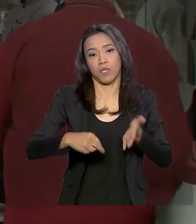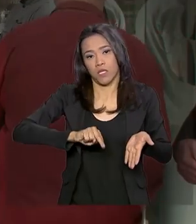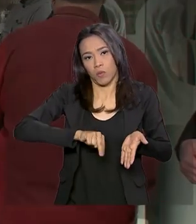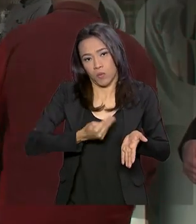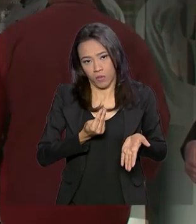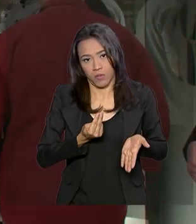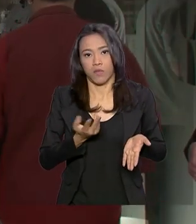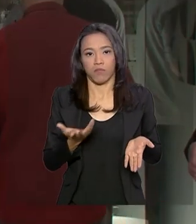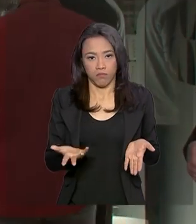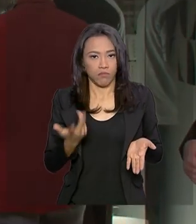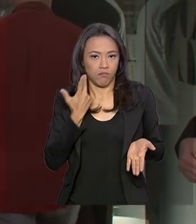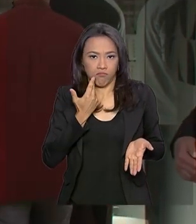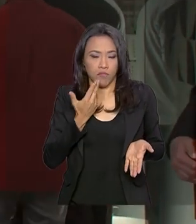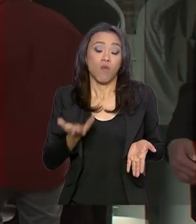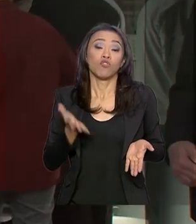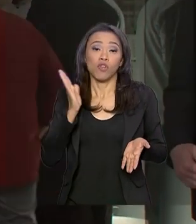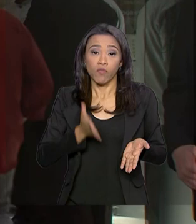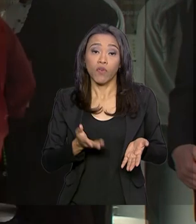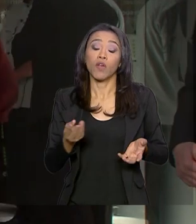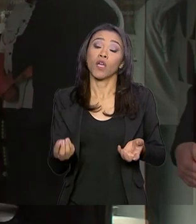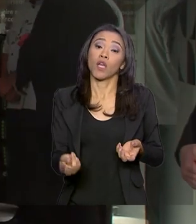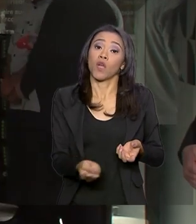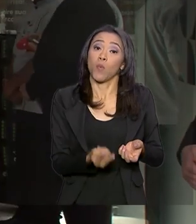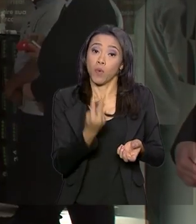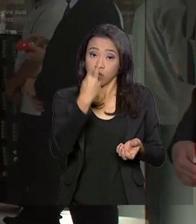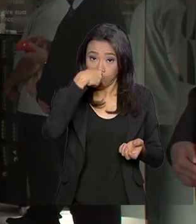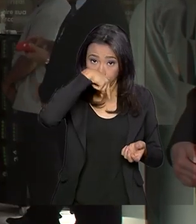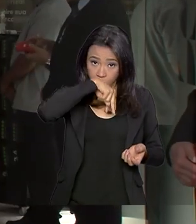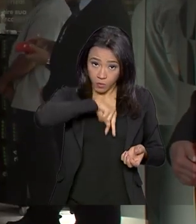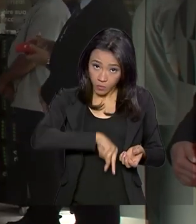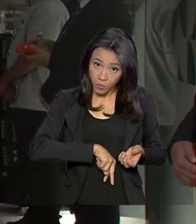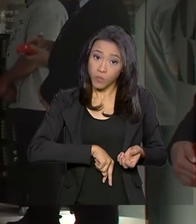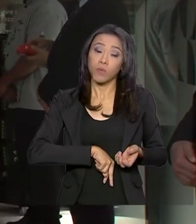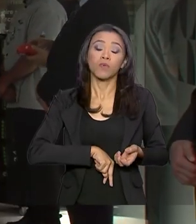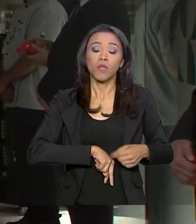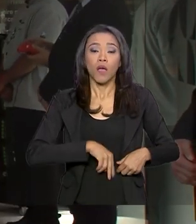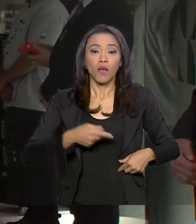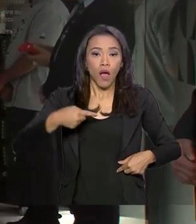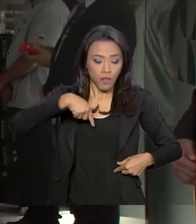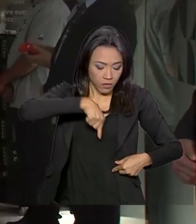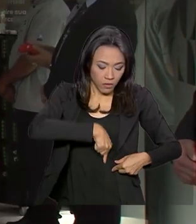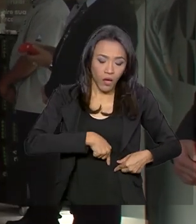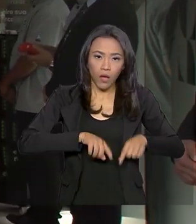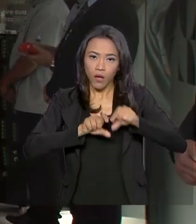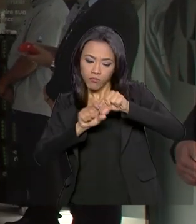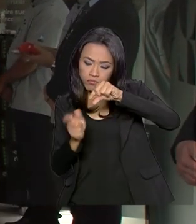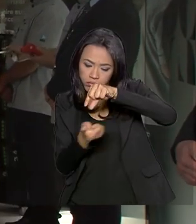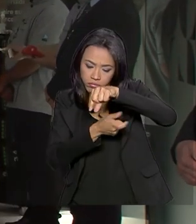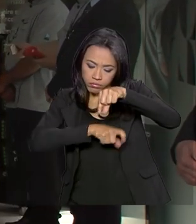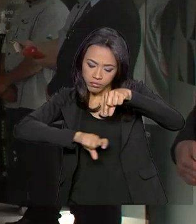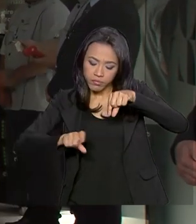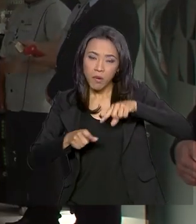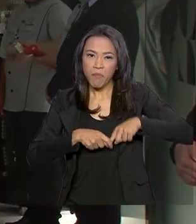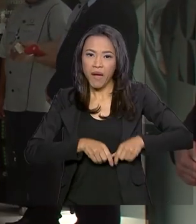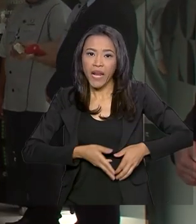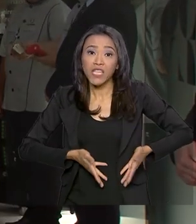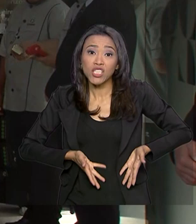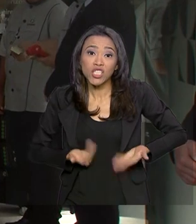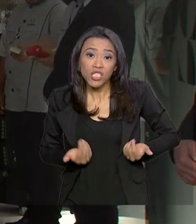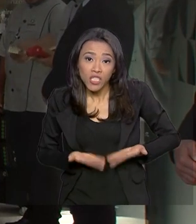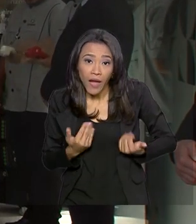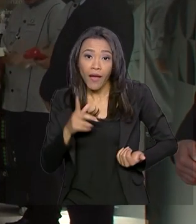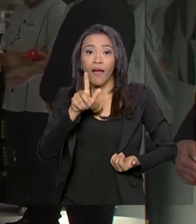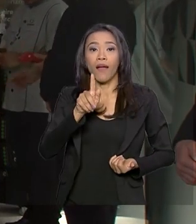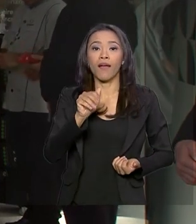introduzida uma sonda nasogástrica que passa pelo nariz, chega até o estômago do presidente para a eliminação de gases,